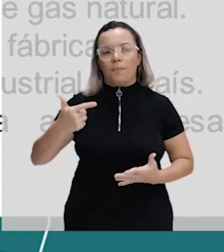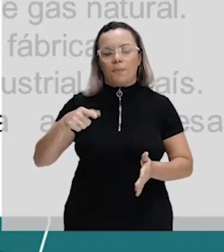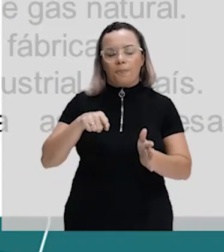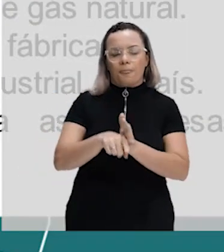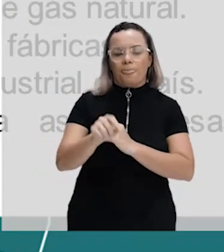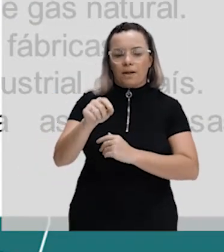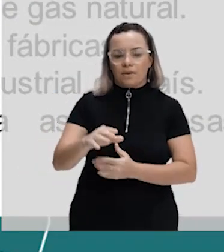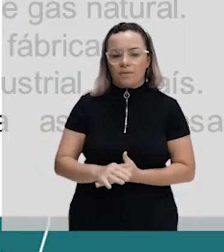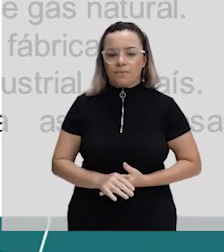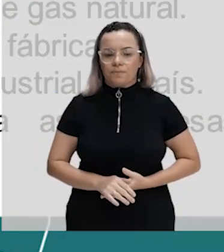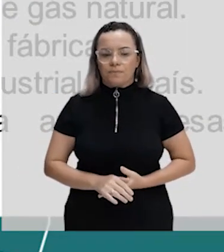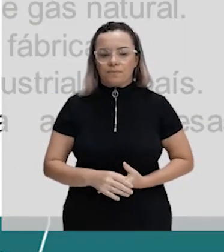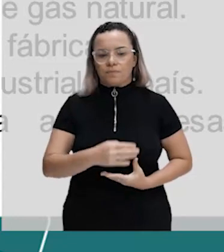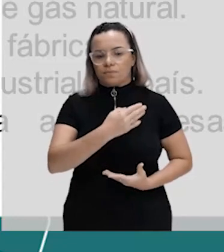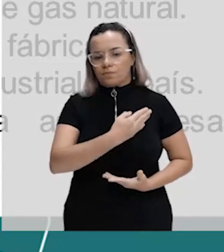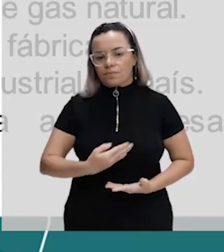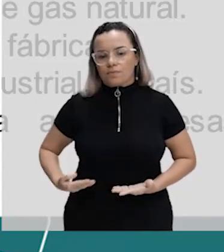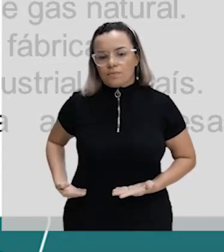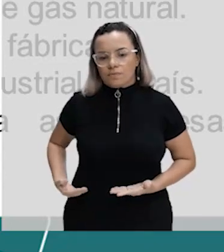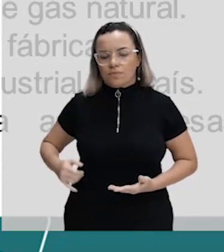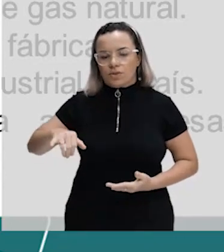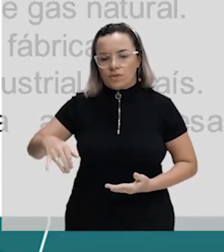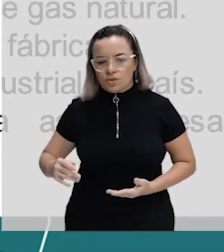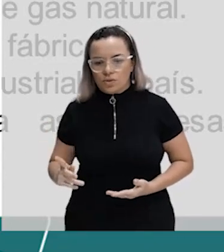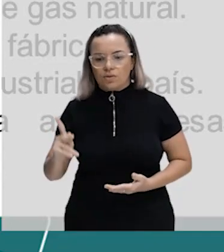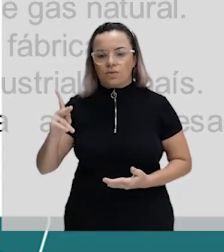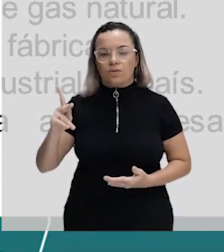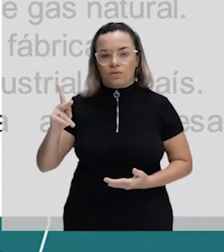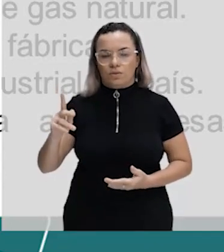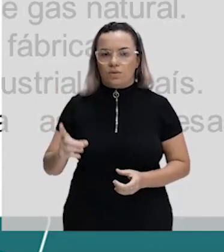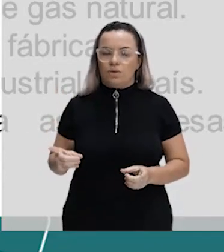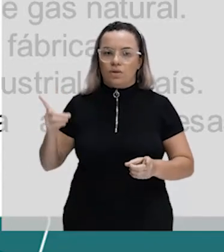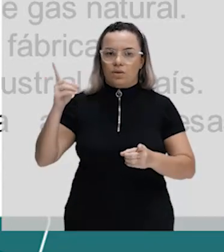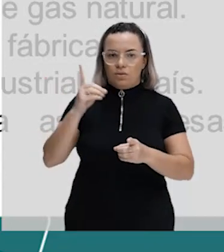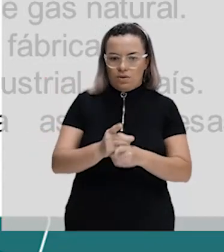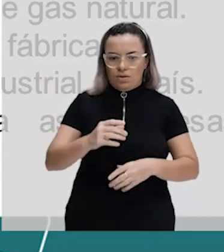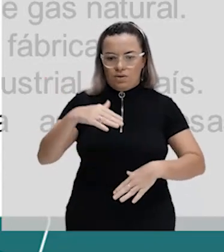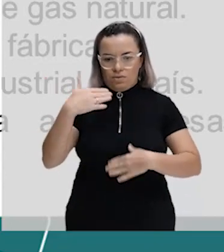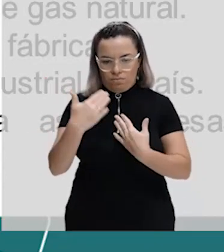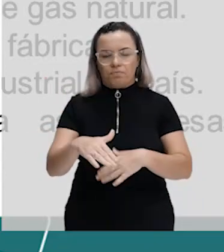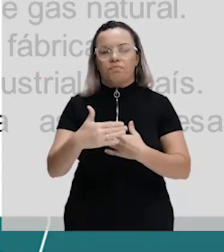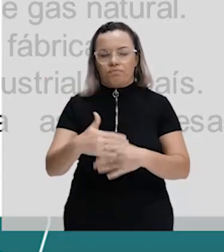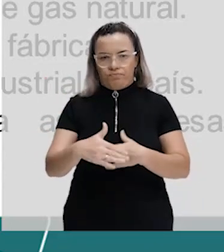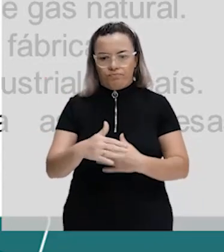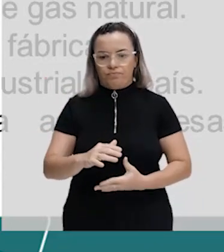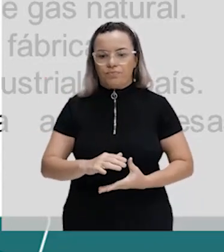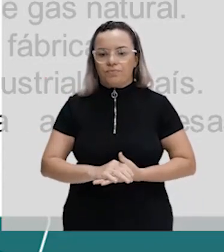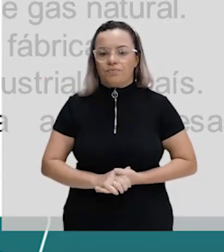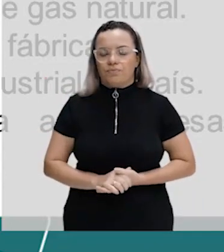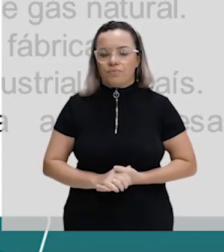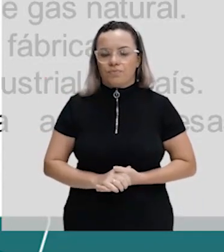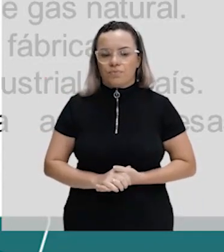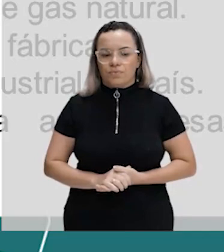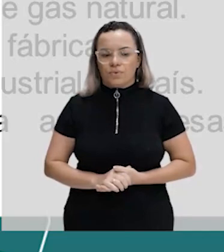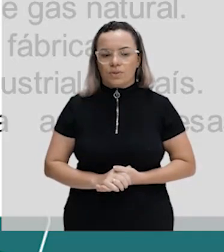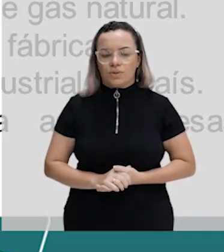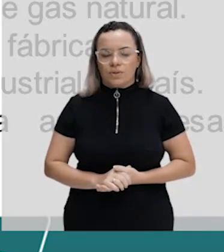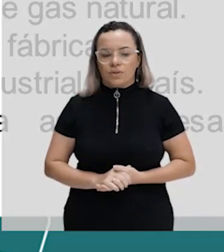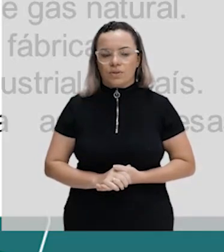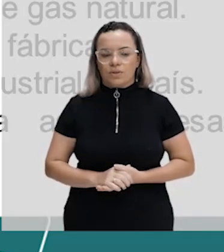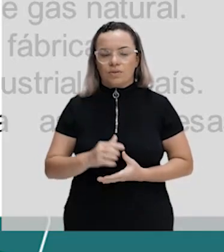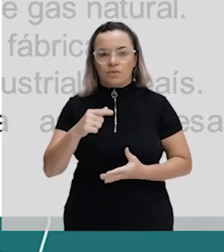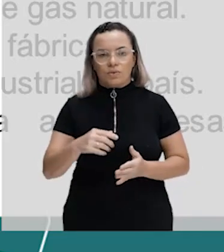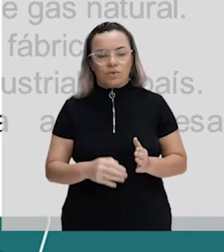No governo do presidente Juscelino Kubitschek, vocês podem encontrar em prova como JK também, tá, gente? Ficou marcado